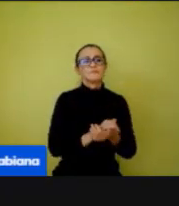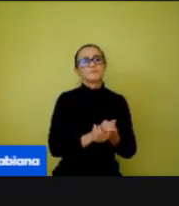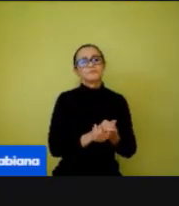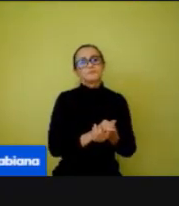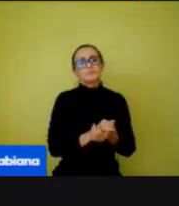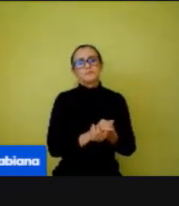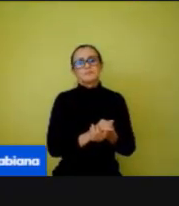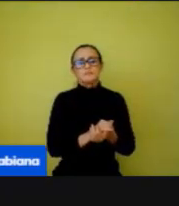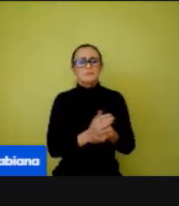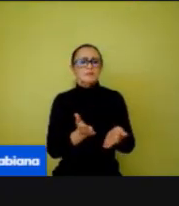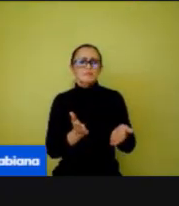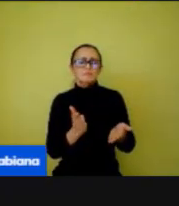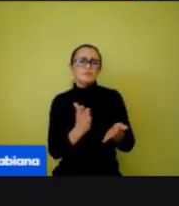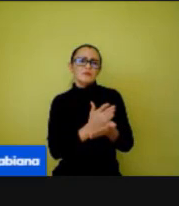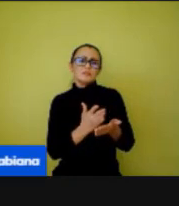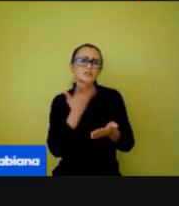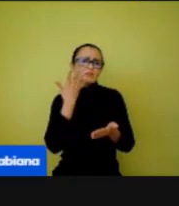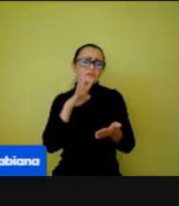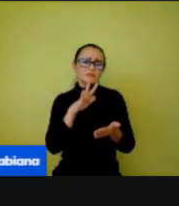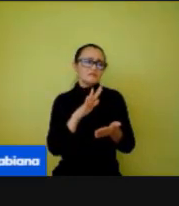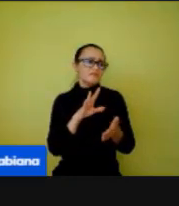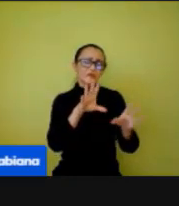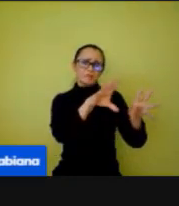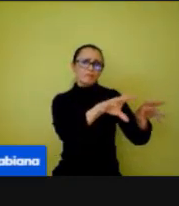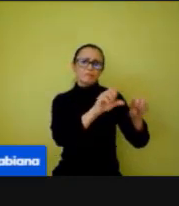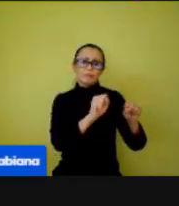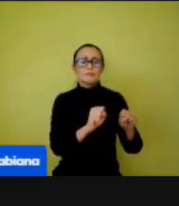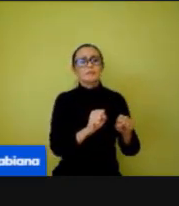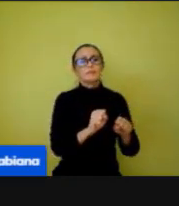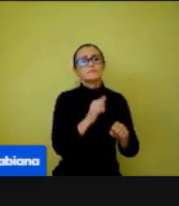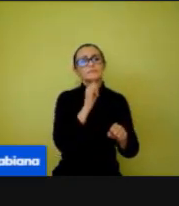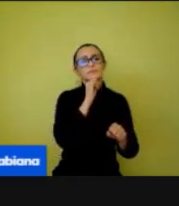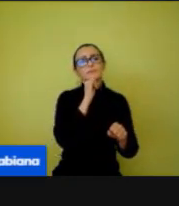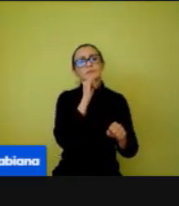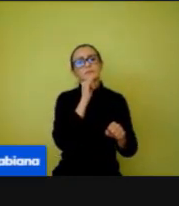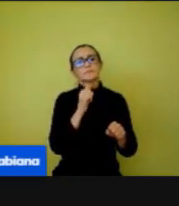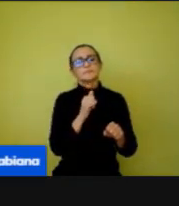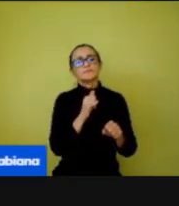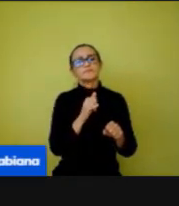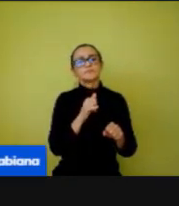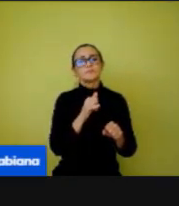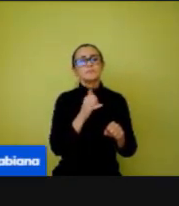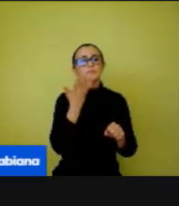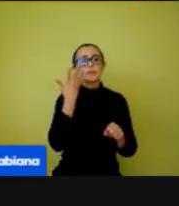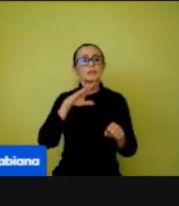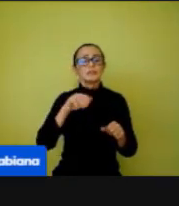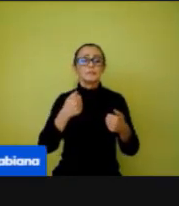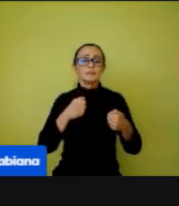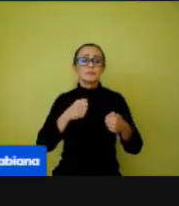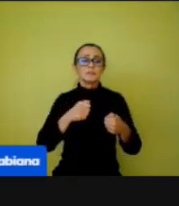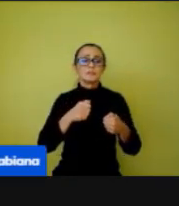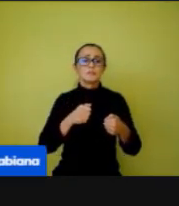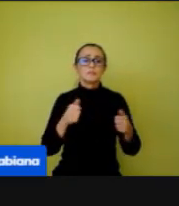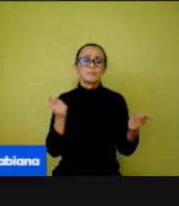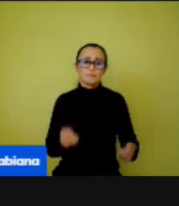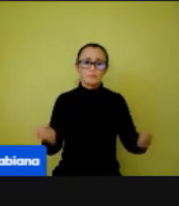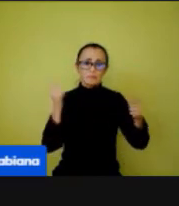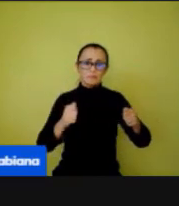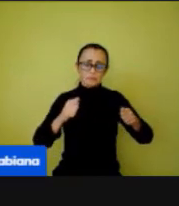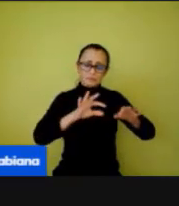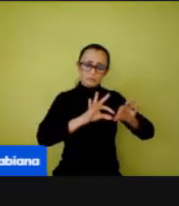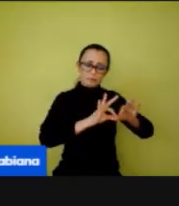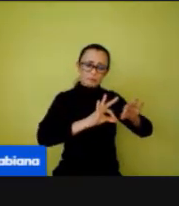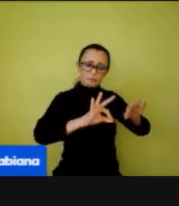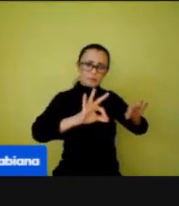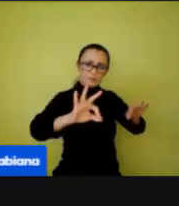nesse material. Vamos supor que você está dando uma atividade que as crianças têm que passar sobre a corda, Saltar sobre a corda. Às vezes ela não